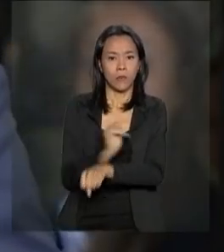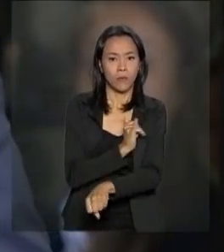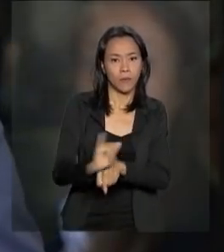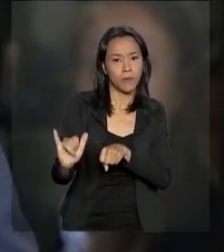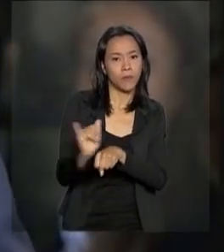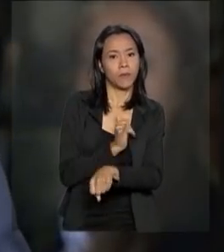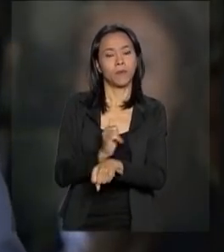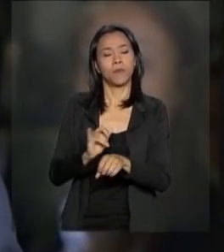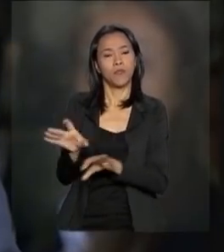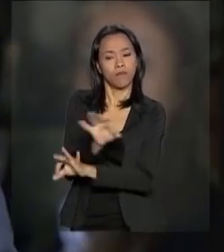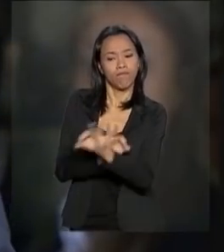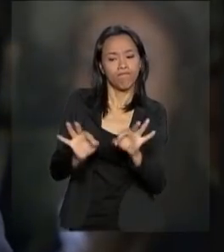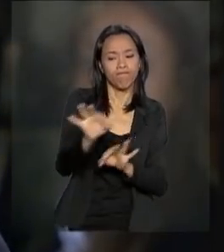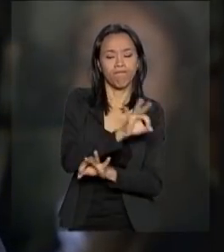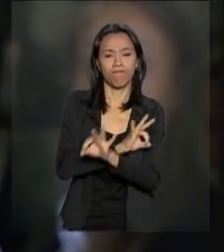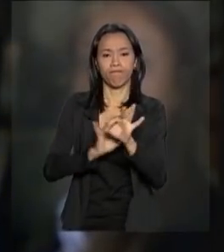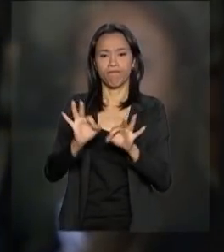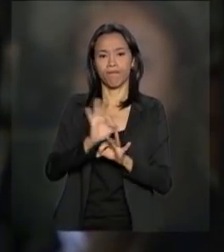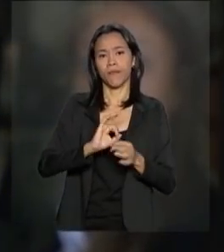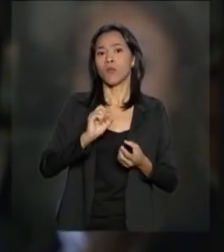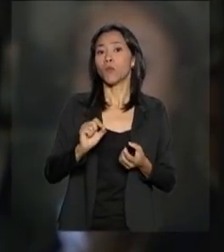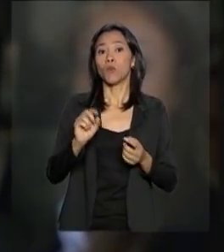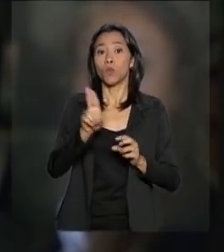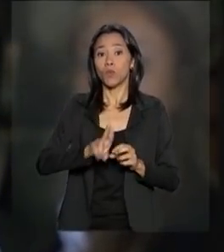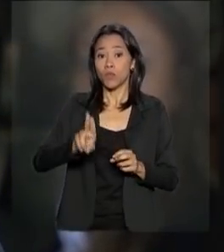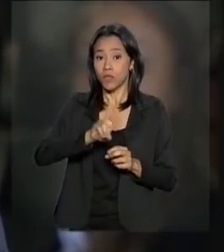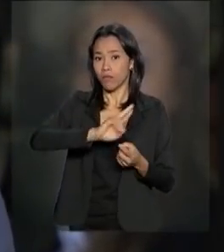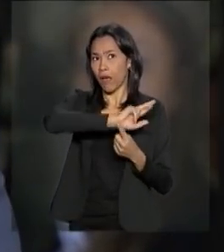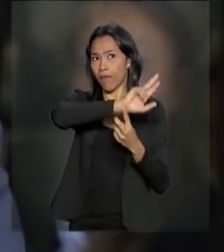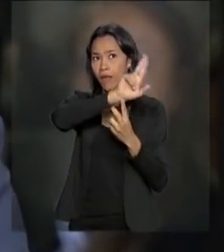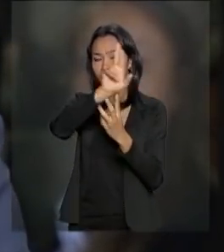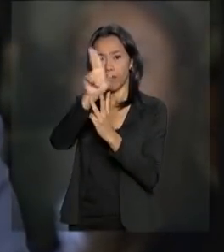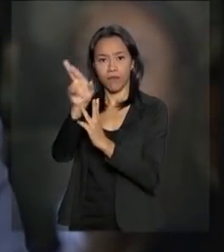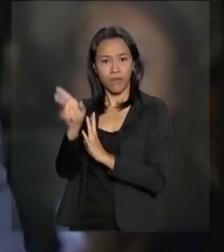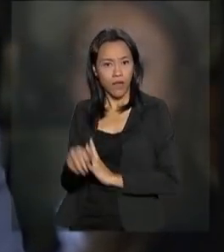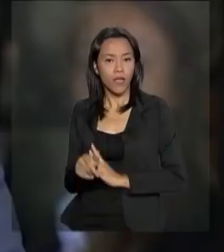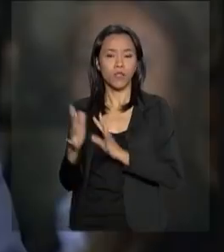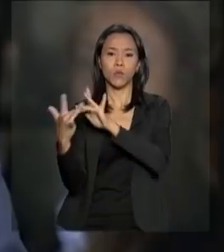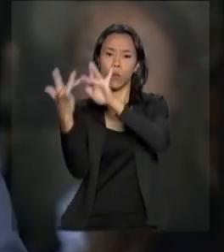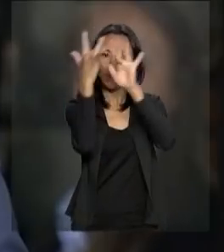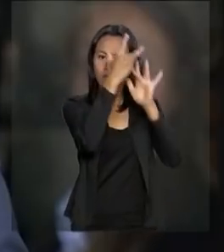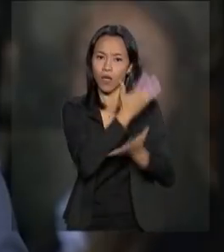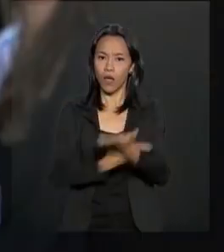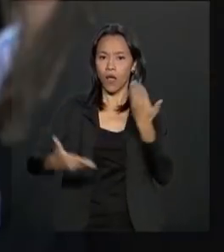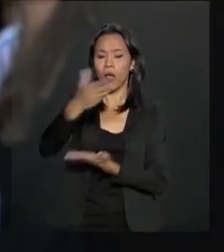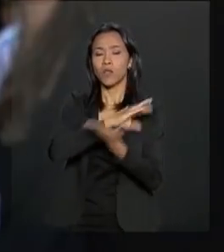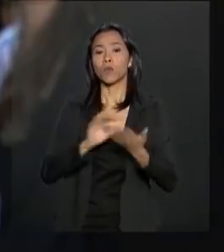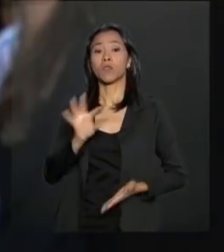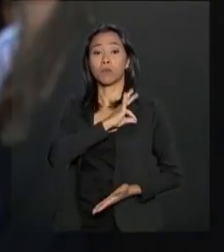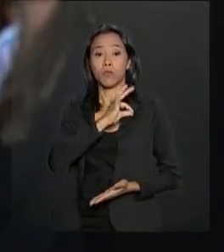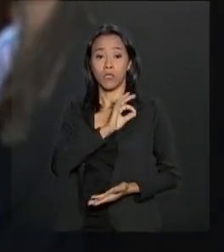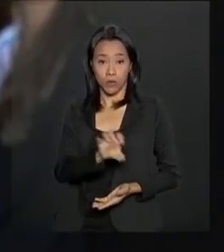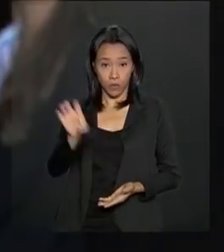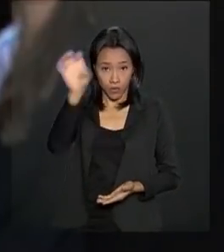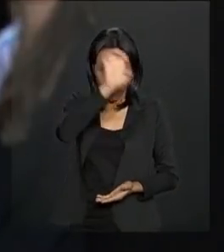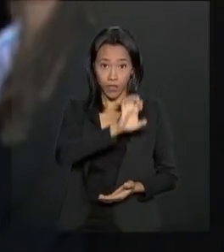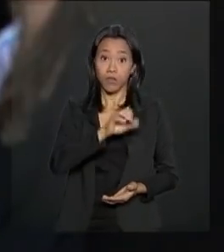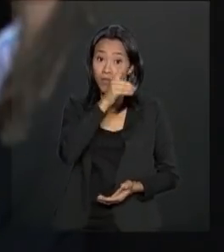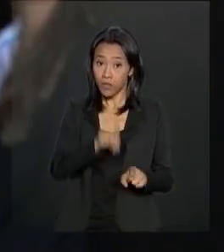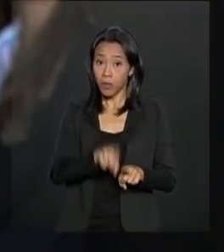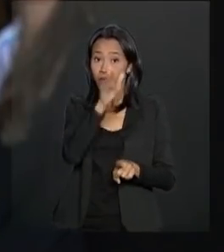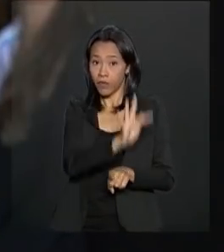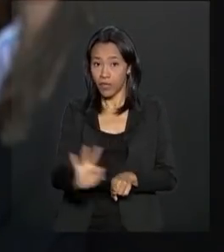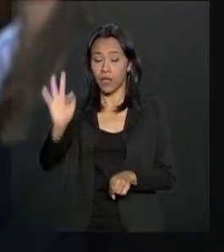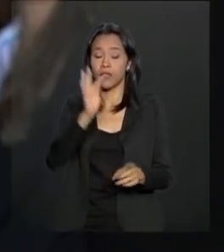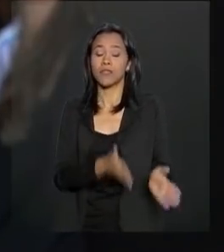operações coordenadas entre as diversas agências policiais, federais e estaduais. Pretendo também que o Departamento